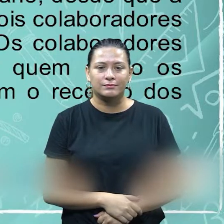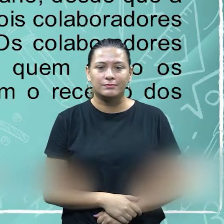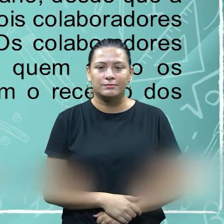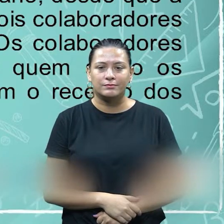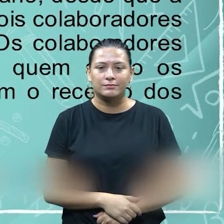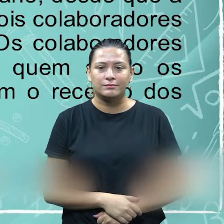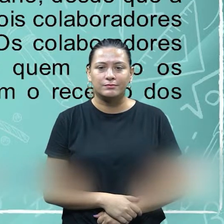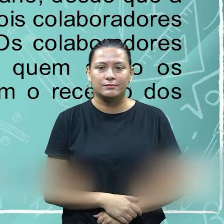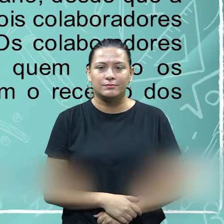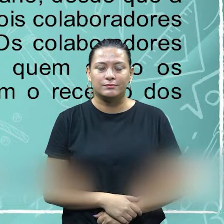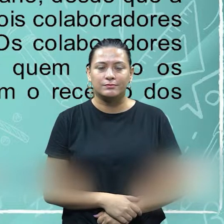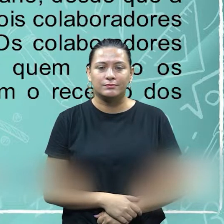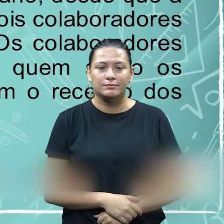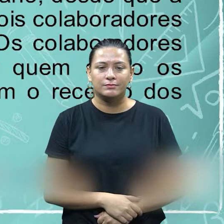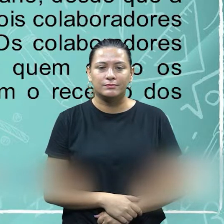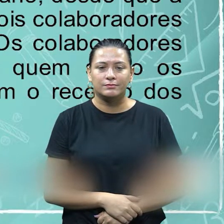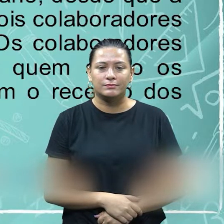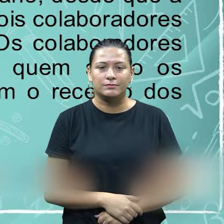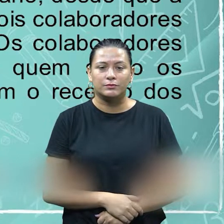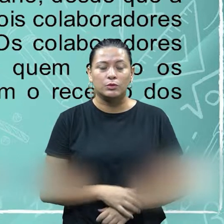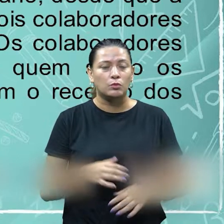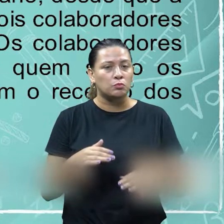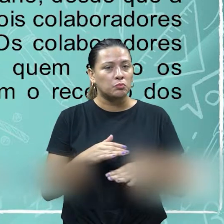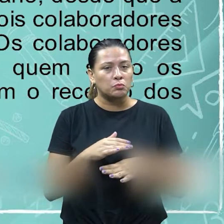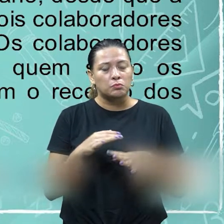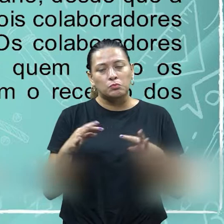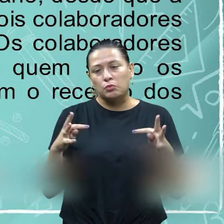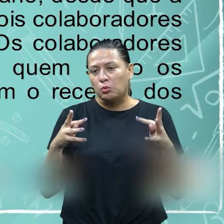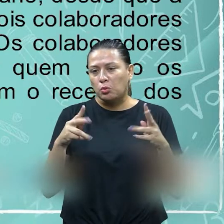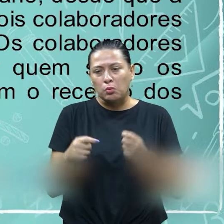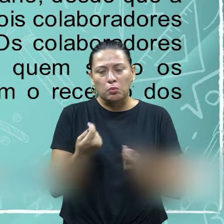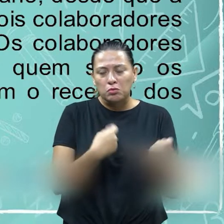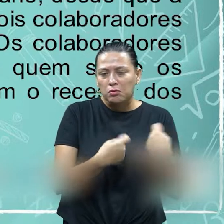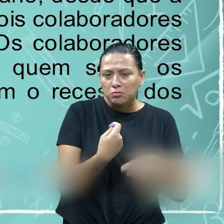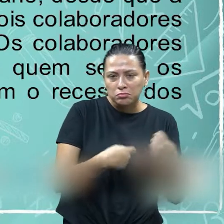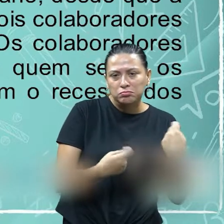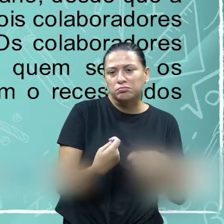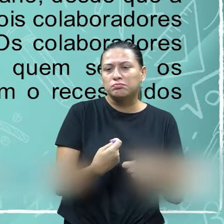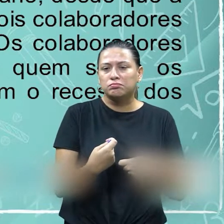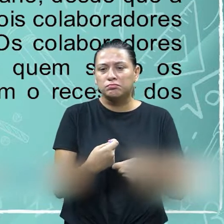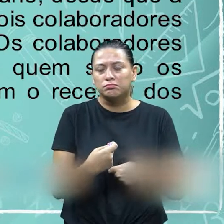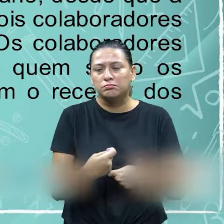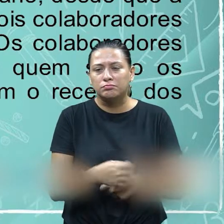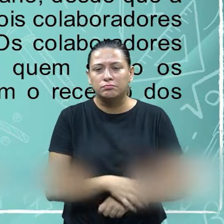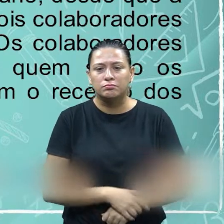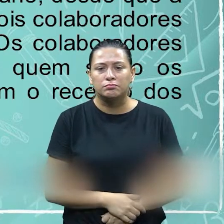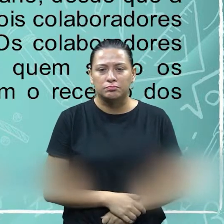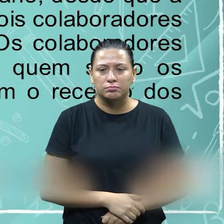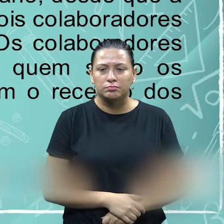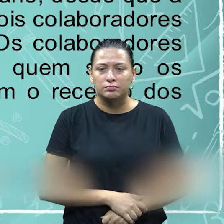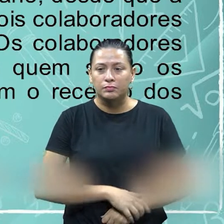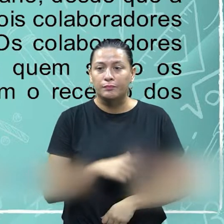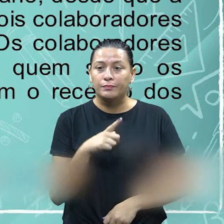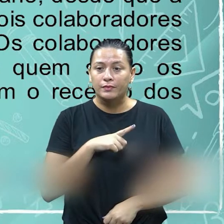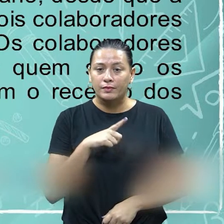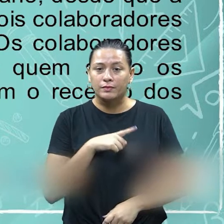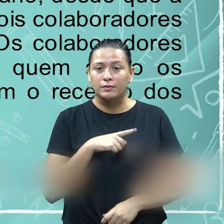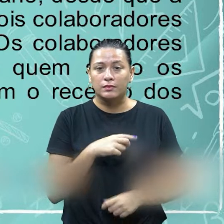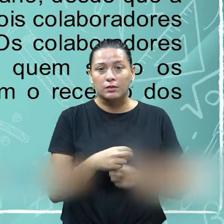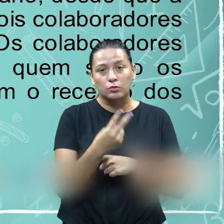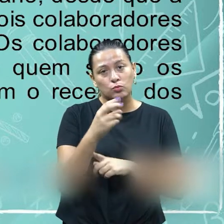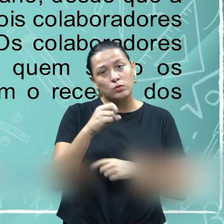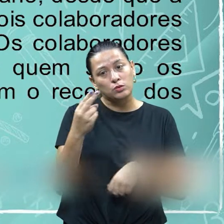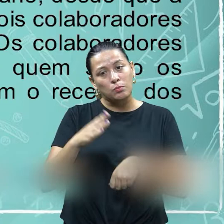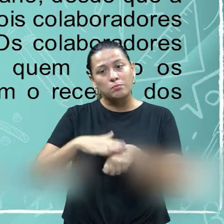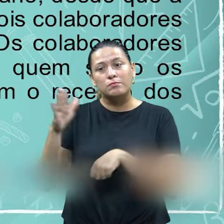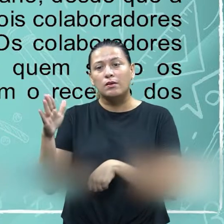então vamos aqui conhecer. Então, segundo o autor, toda e qualquer negociação